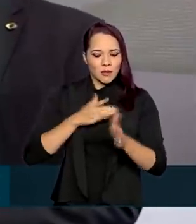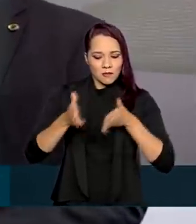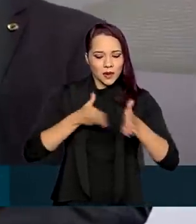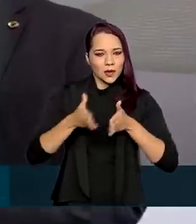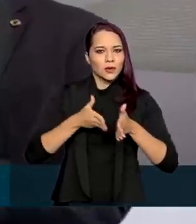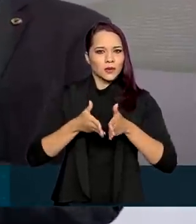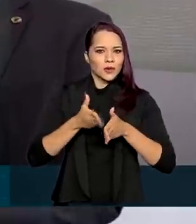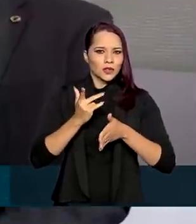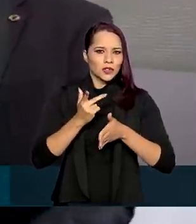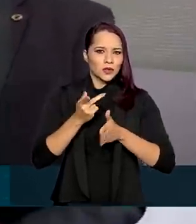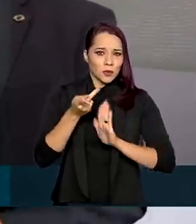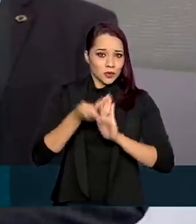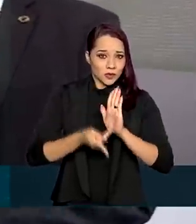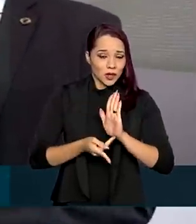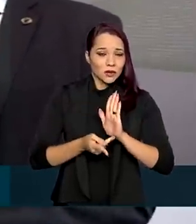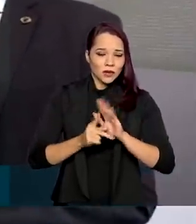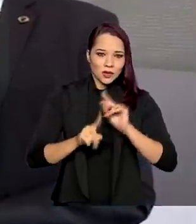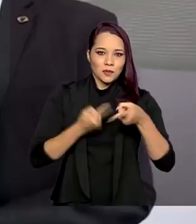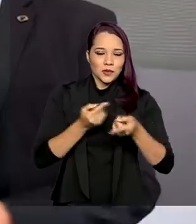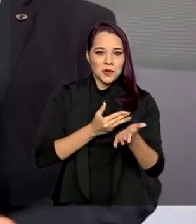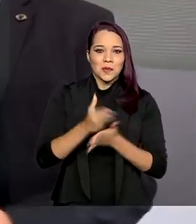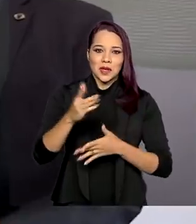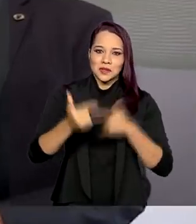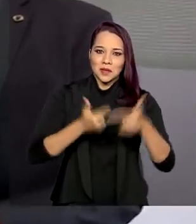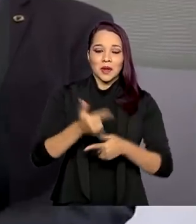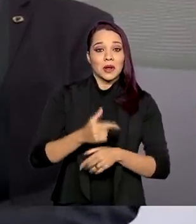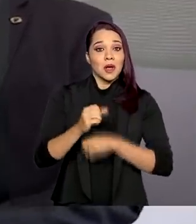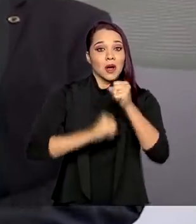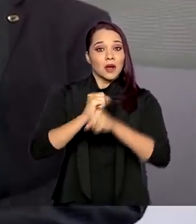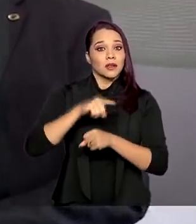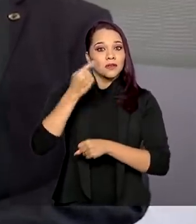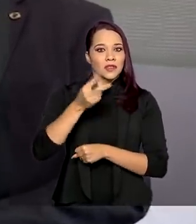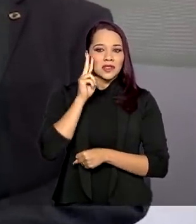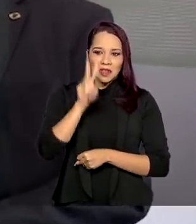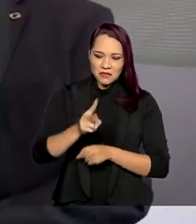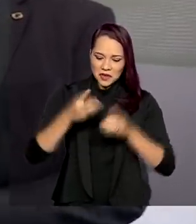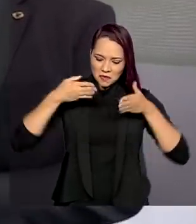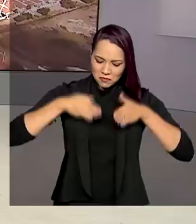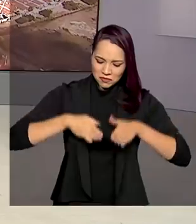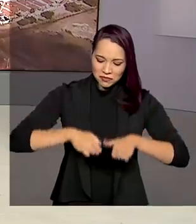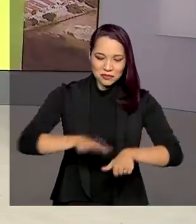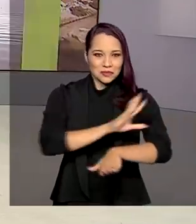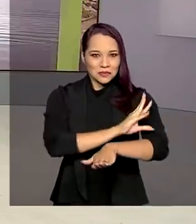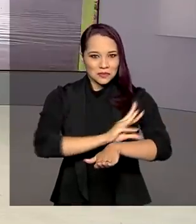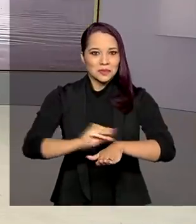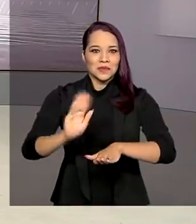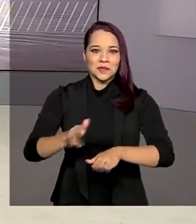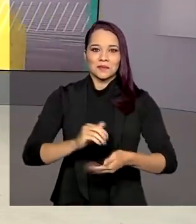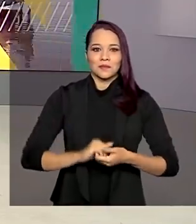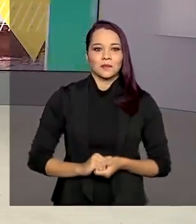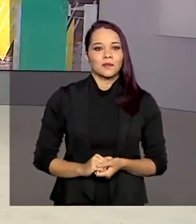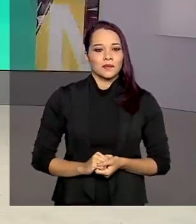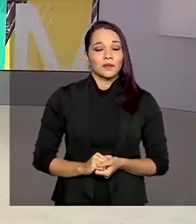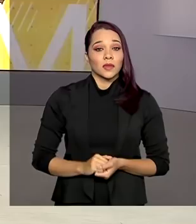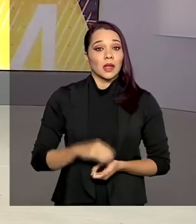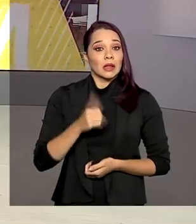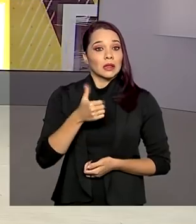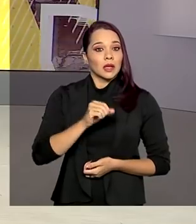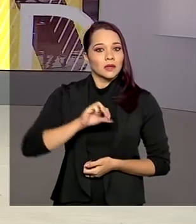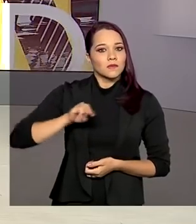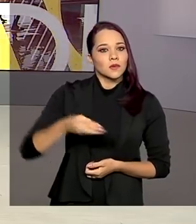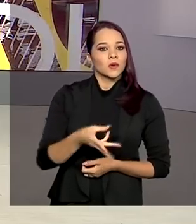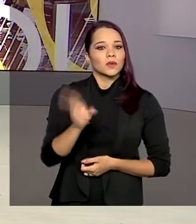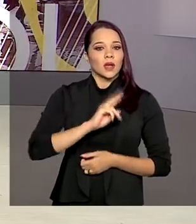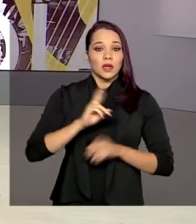executivo e aí a começa os trabalhos. Ano que vem a já vai estar vendo asfalto no ano 319. Dez milhões de reais